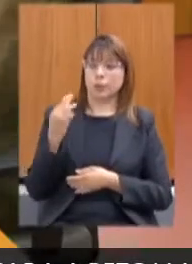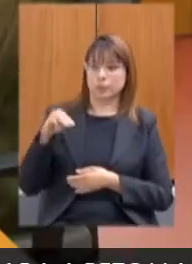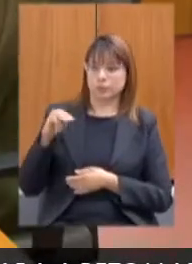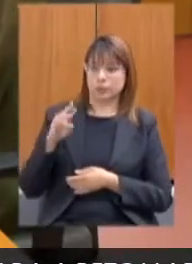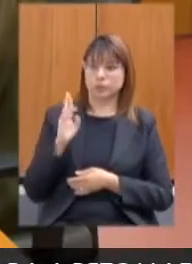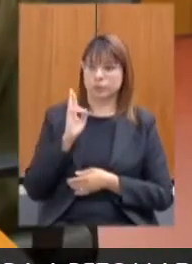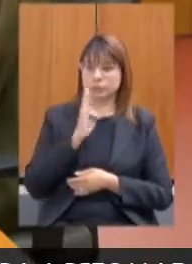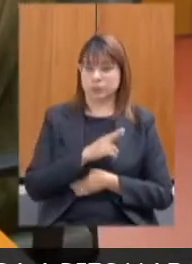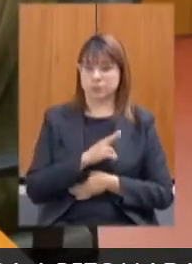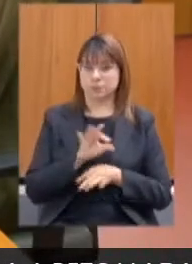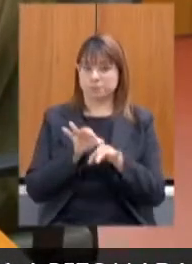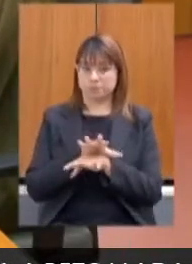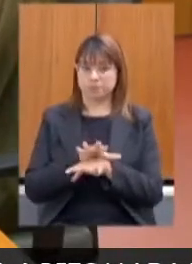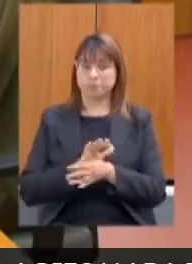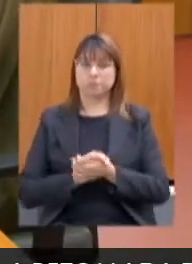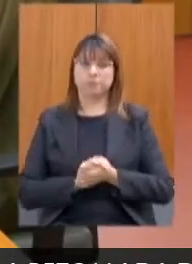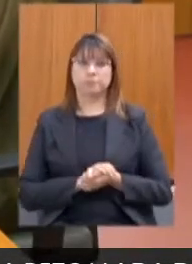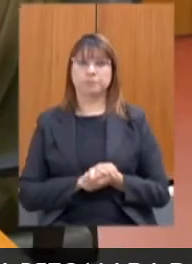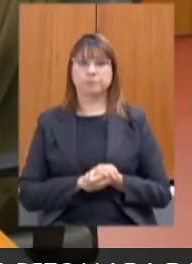considerações finais.